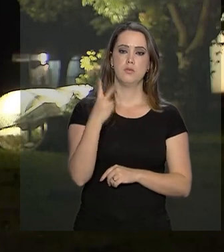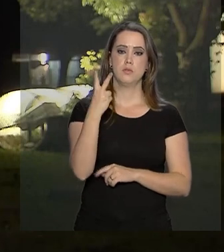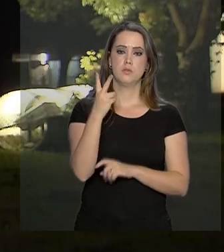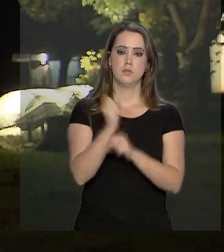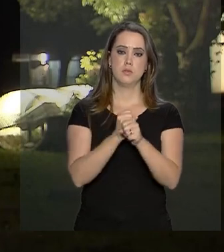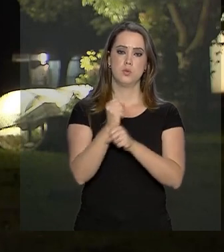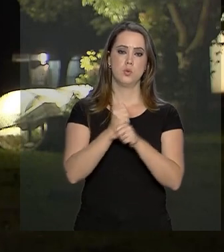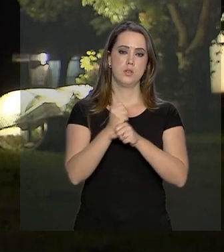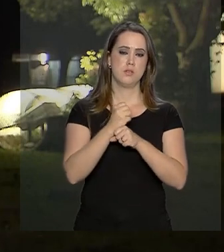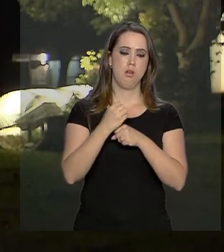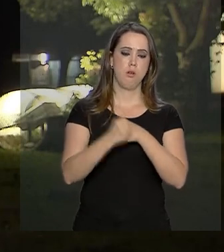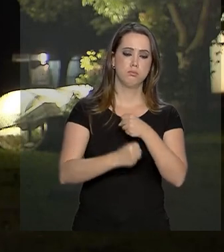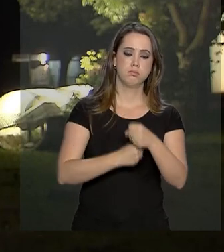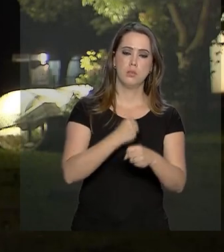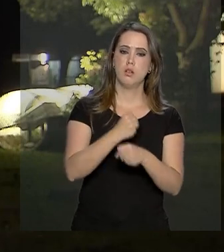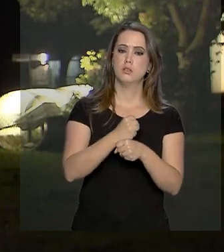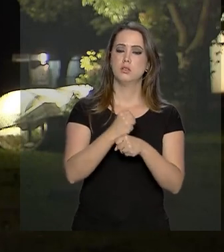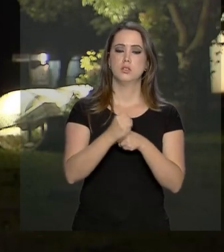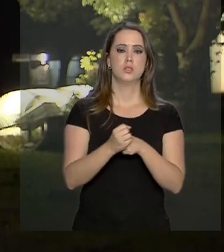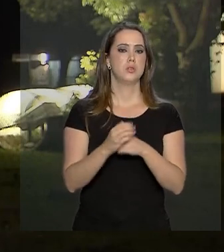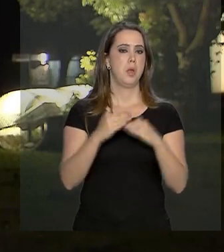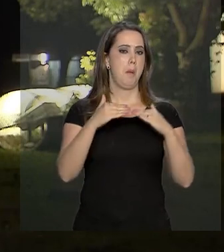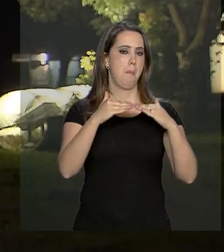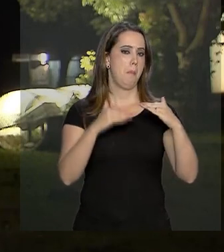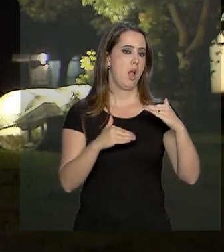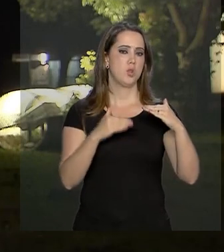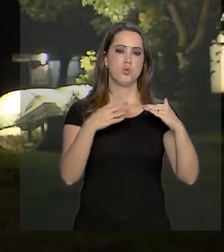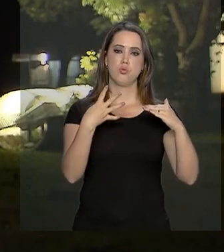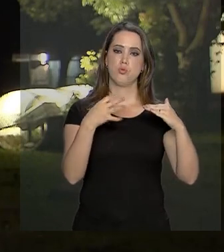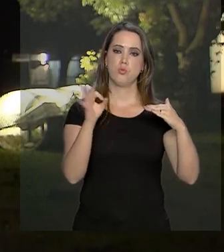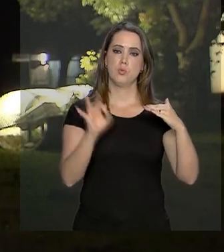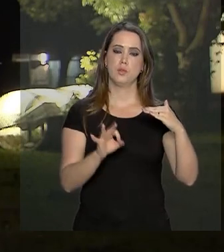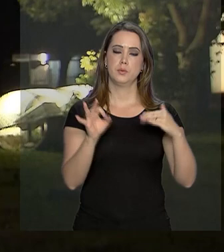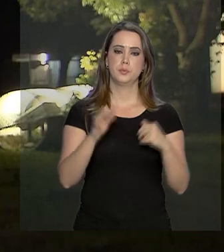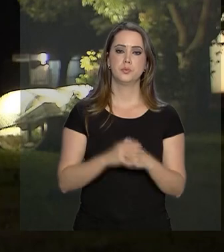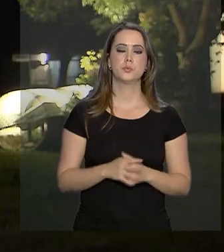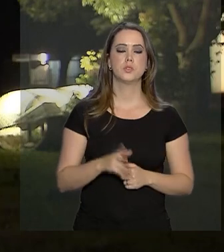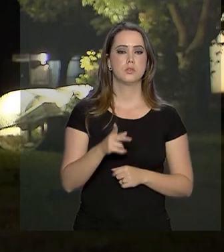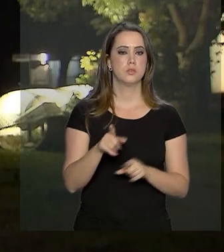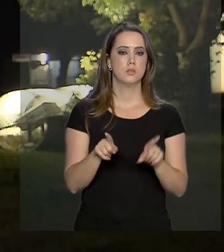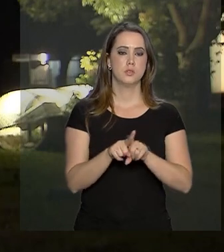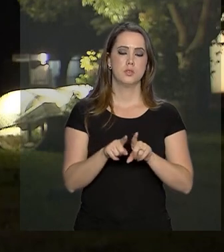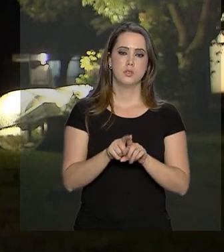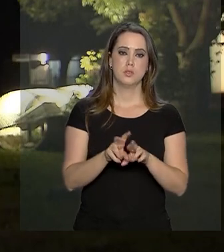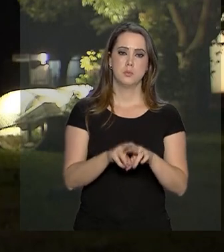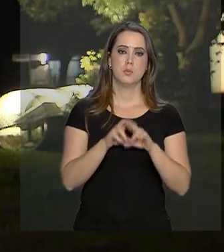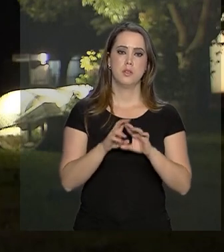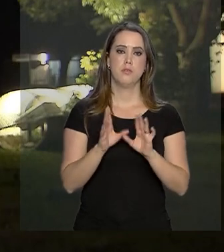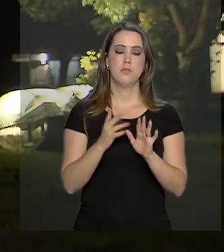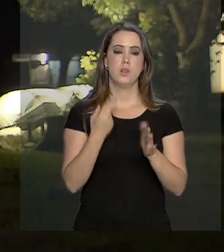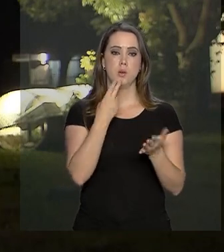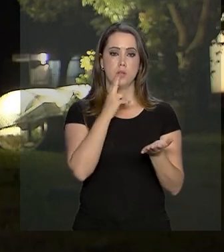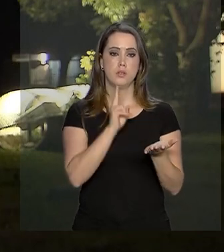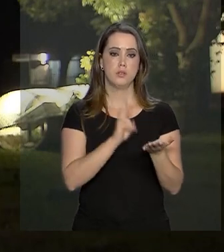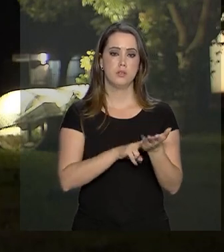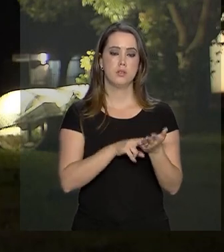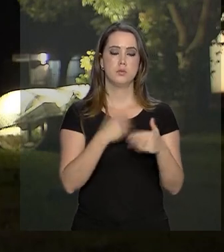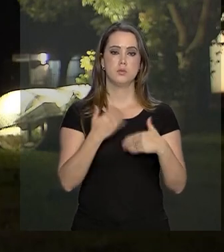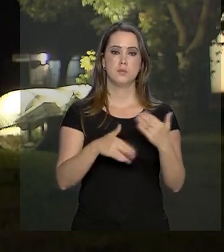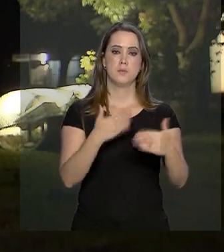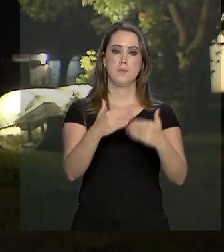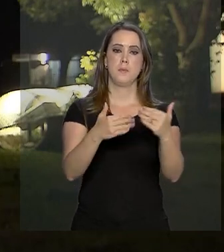dois anos não vai ultrapassar os 4%. O comitê enfatizou, por meio dessa nota, que a